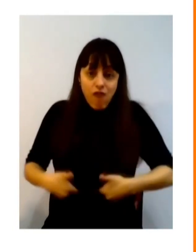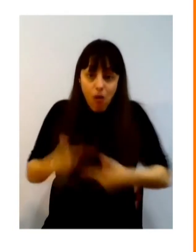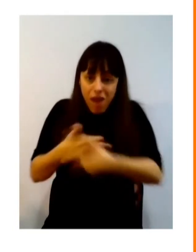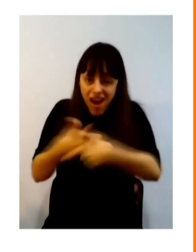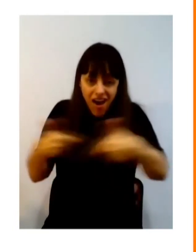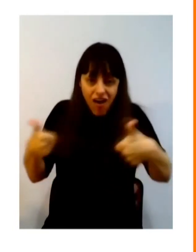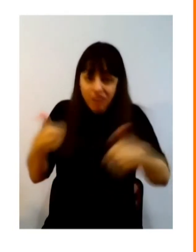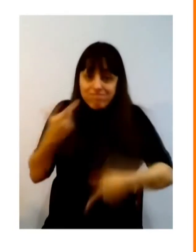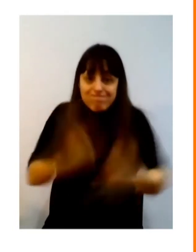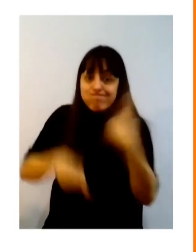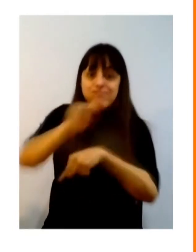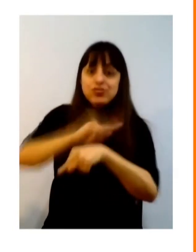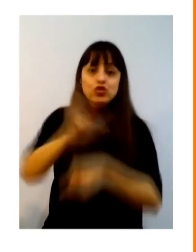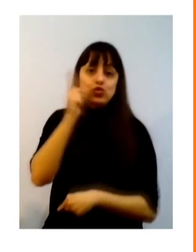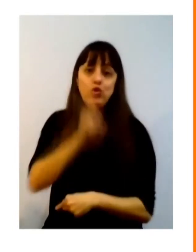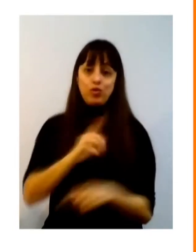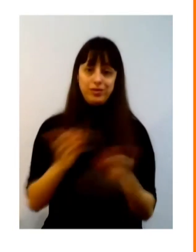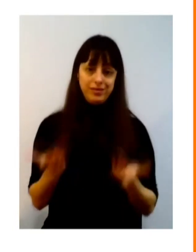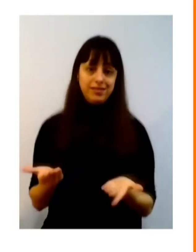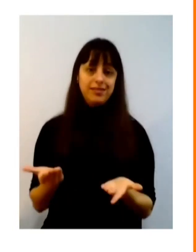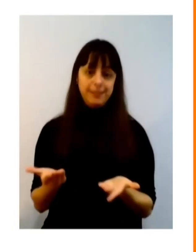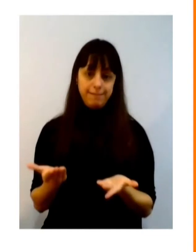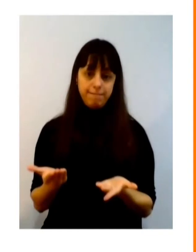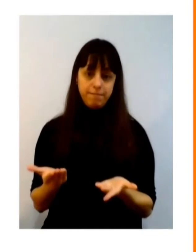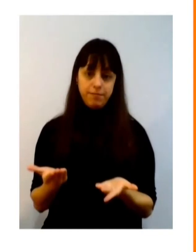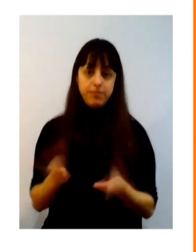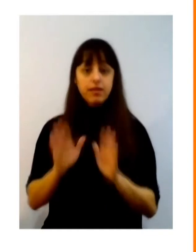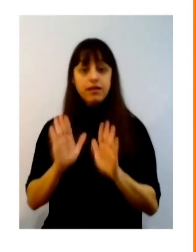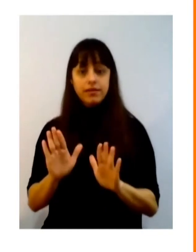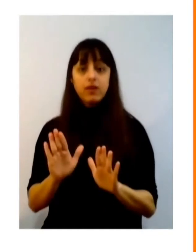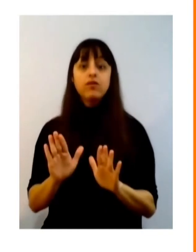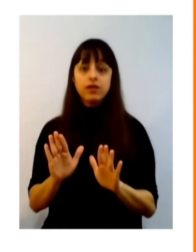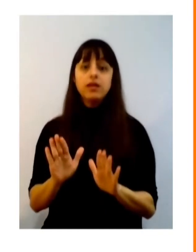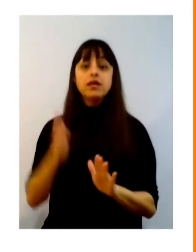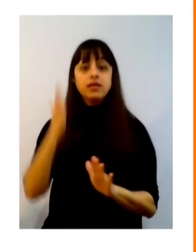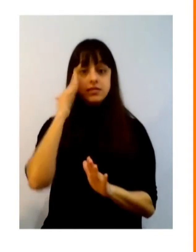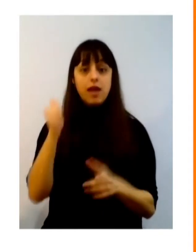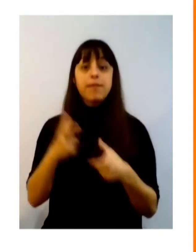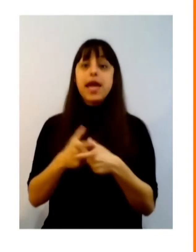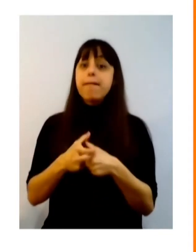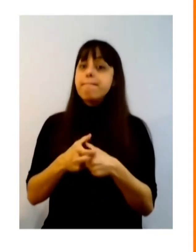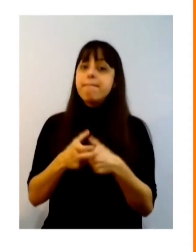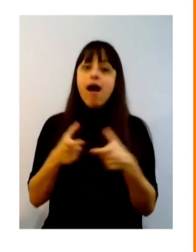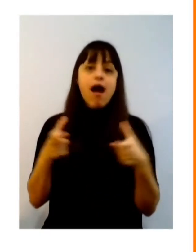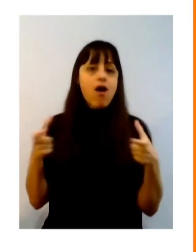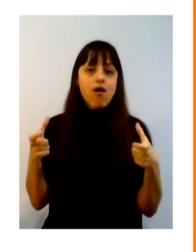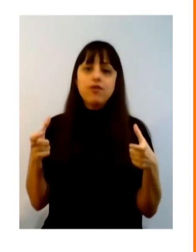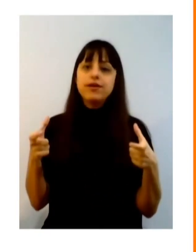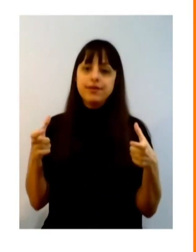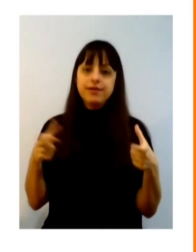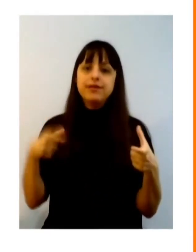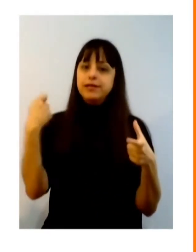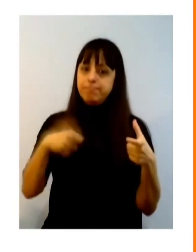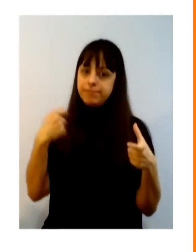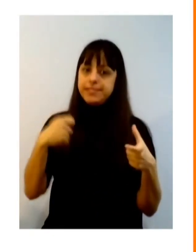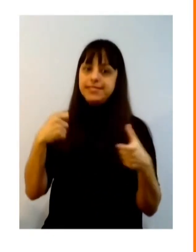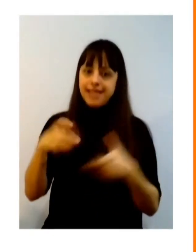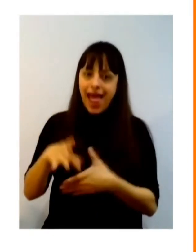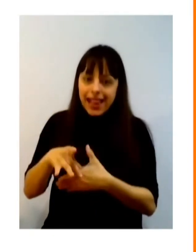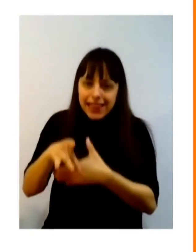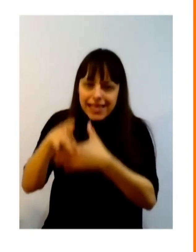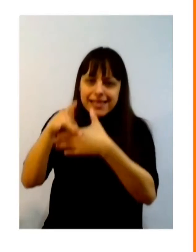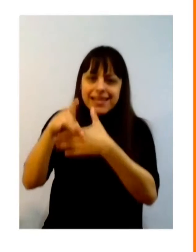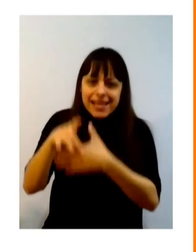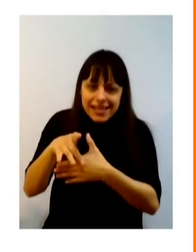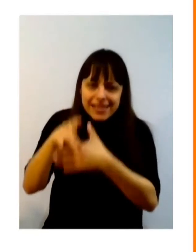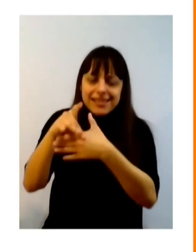nós merecemos não somente sobreviver mas também viver e em grande medida nós temos que também trabalhar na integridade da